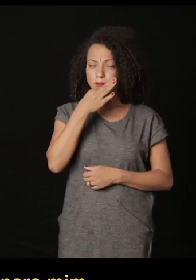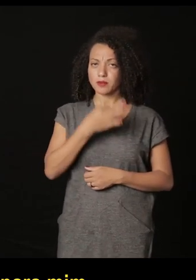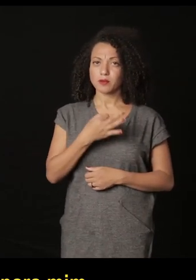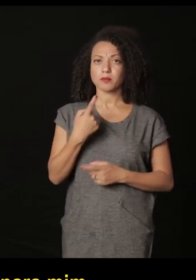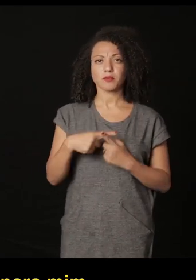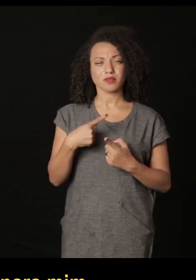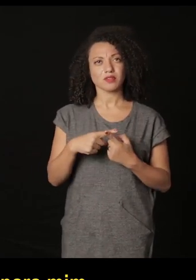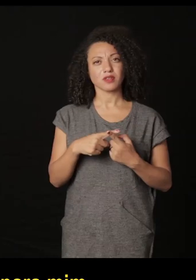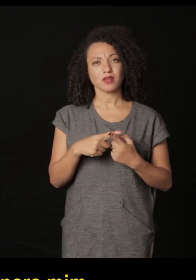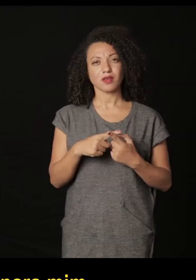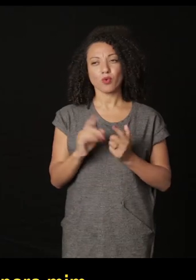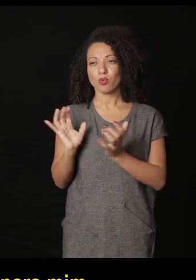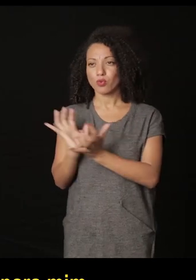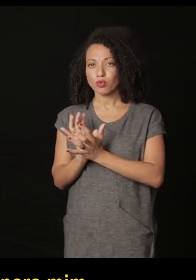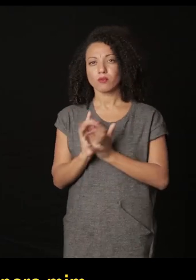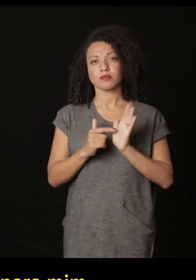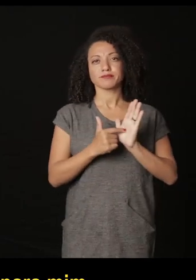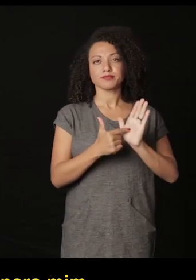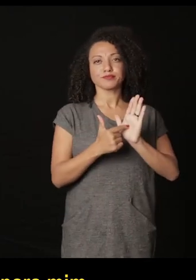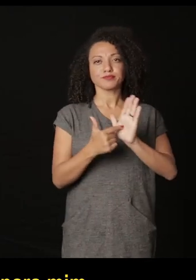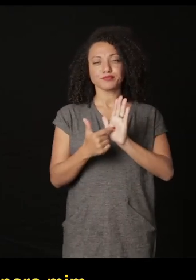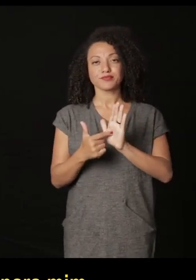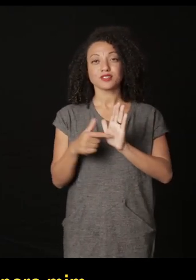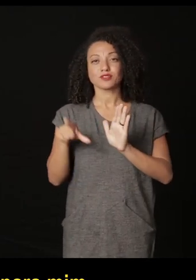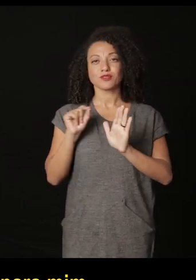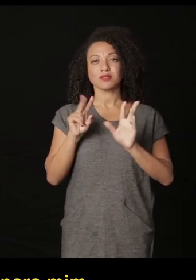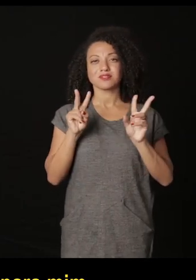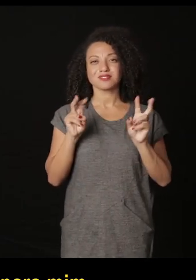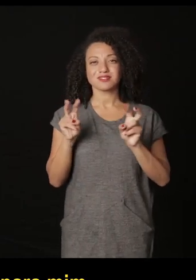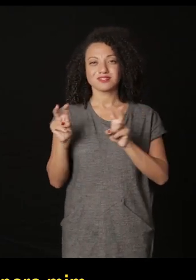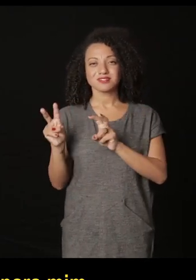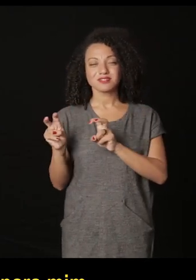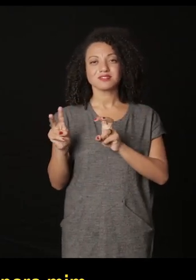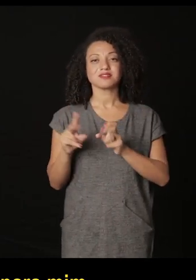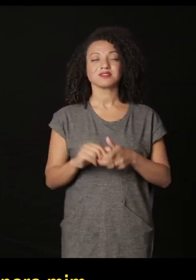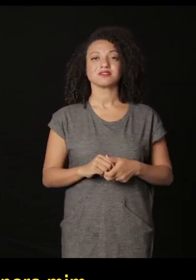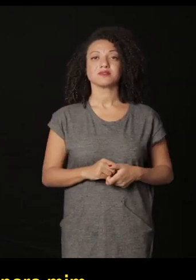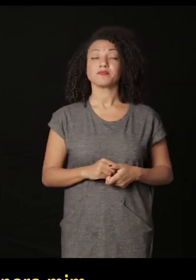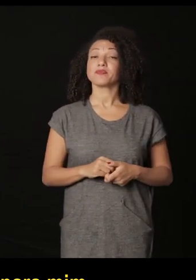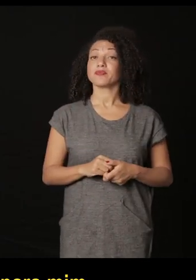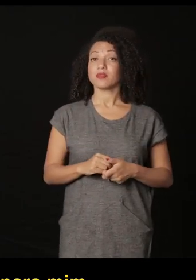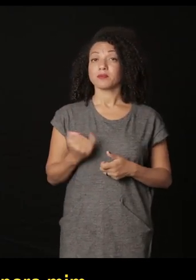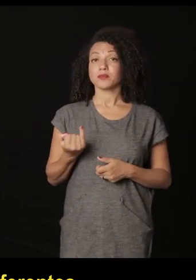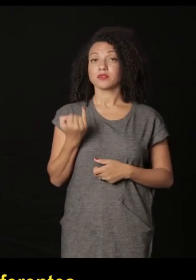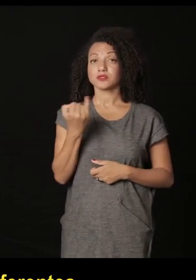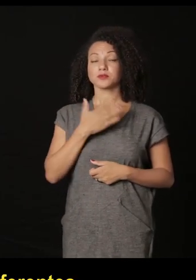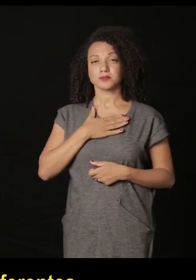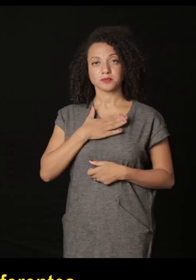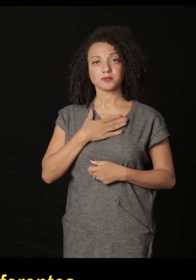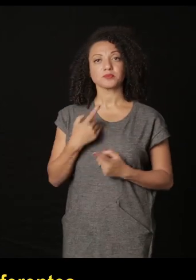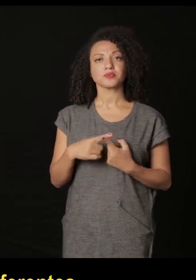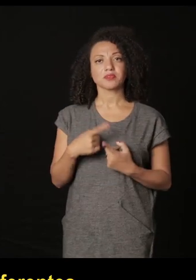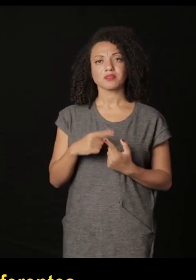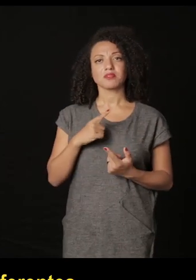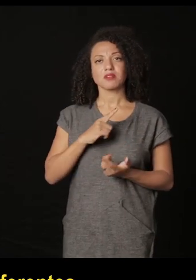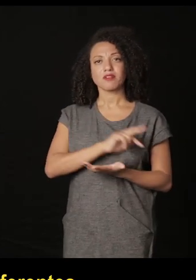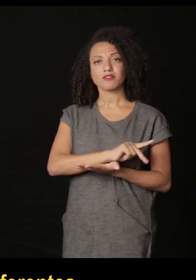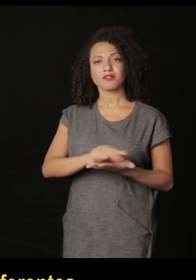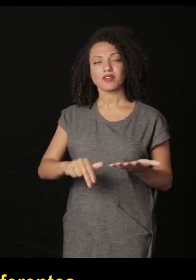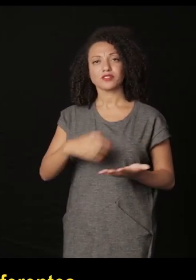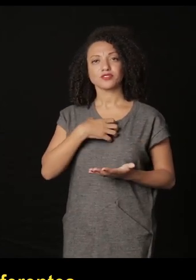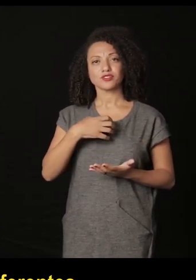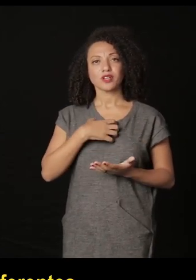importante para mim quando estou fazendo essas exposições colectivas temáticas é também